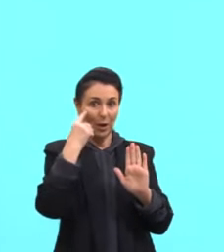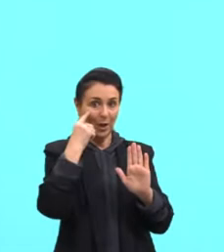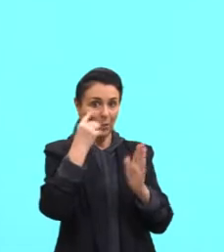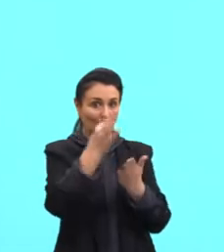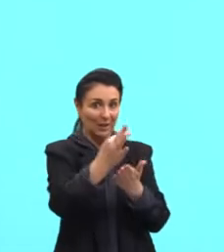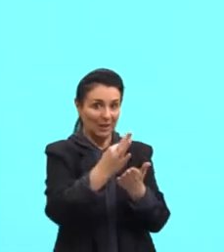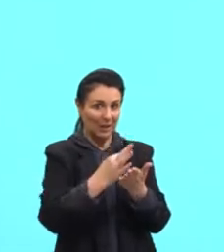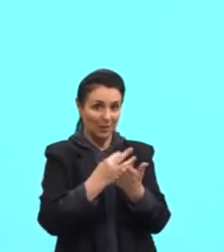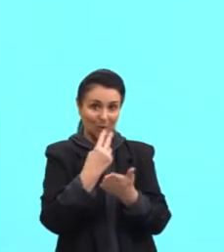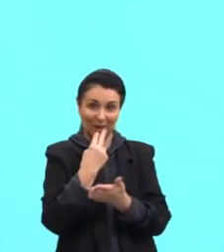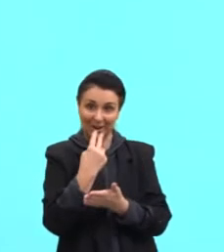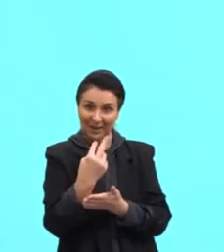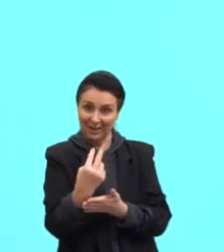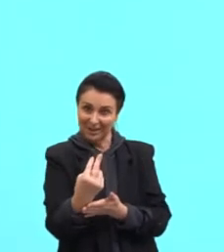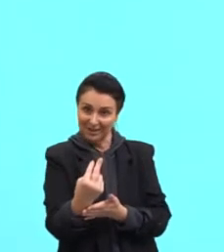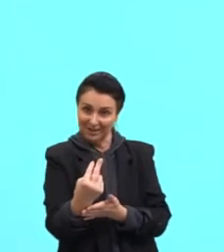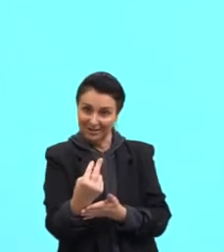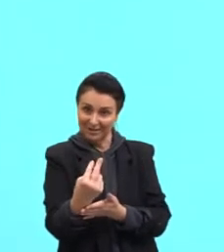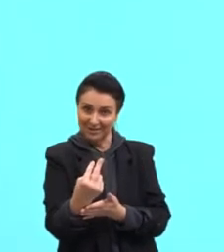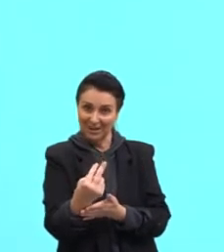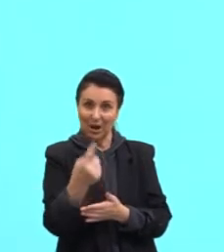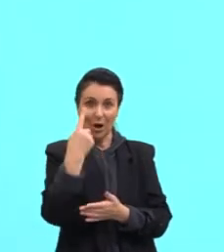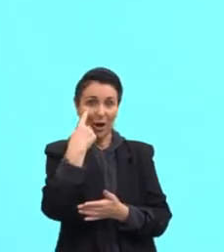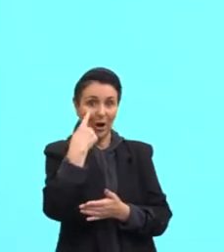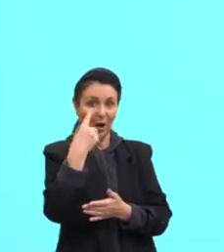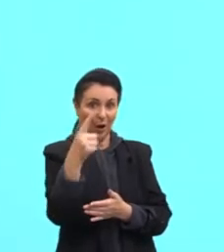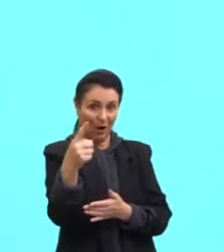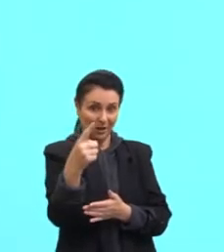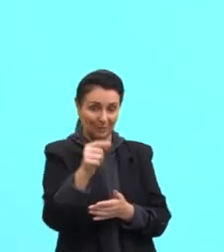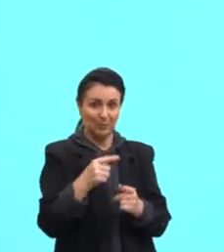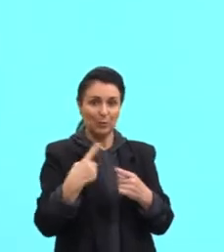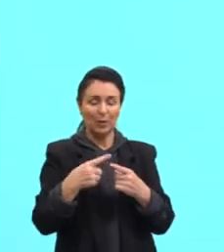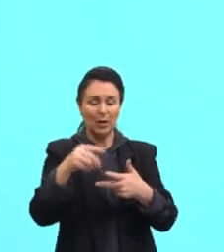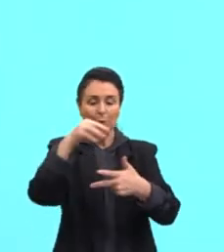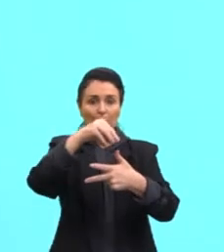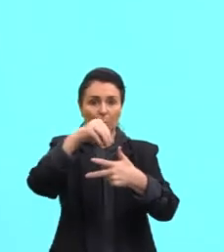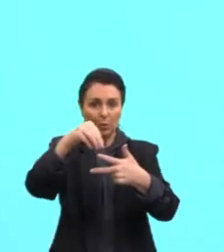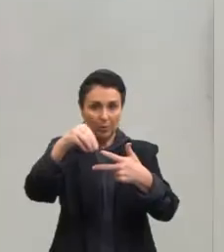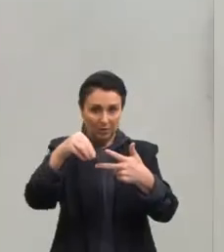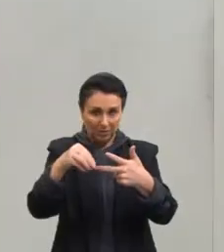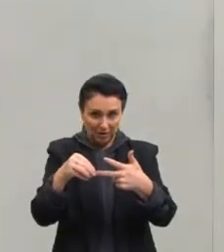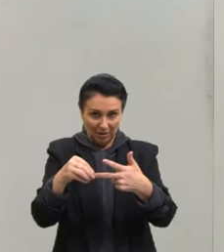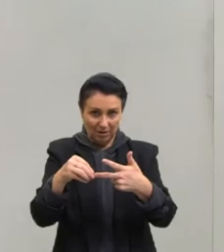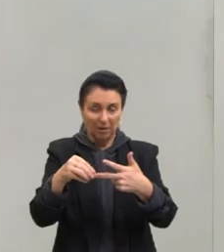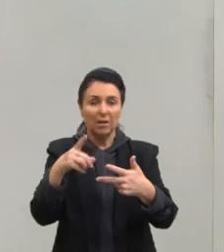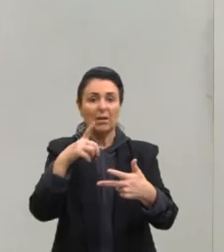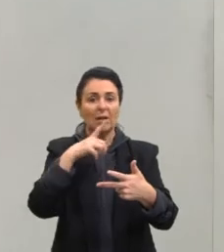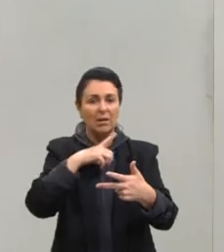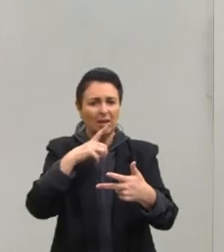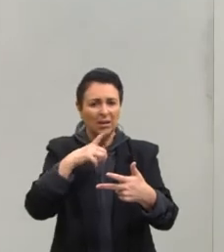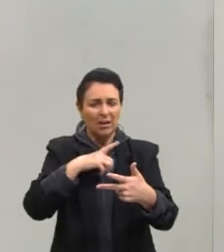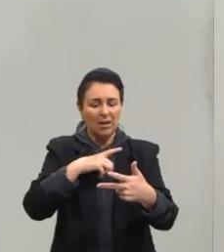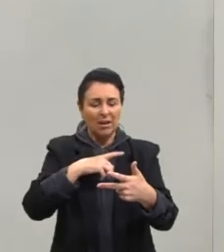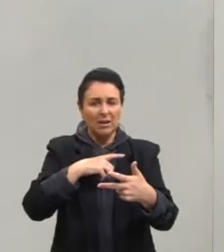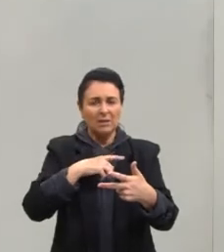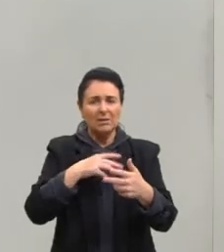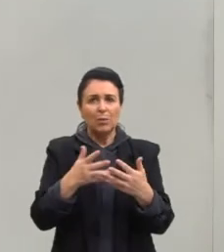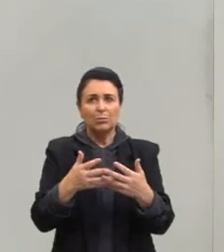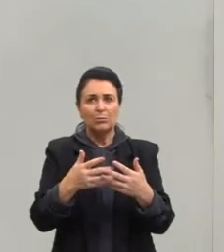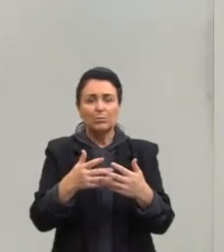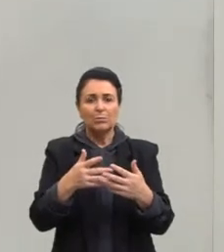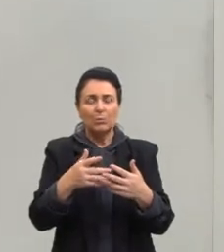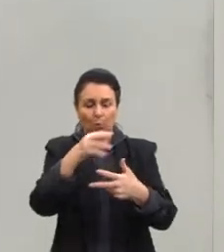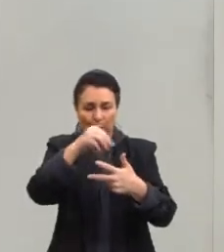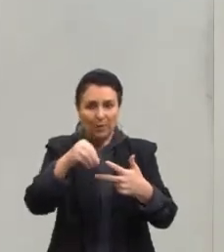Certo, pessoal? Eu coloquei o pequeno texto em inglês porque o Enem, ele é permeado por essas cinco questões, esses cinco